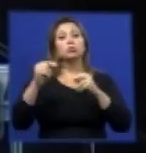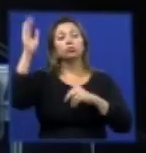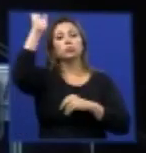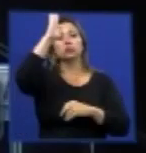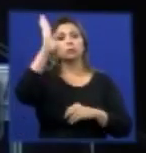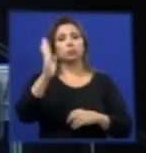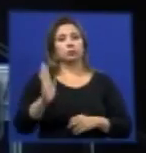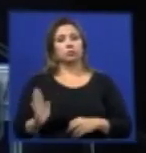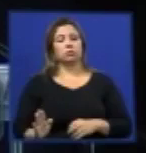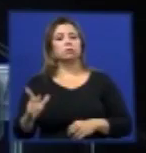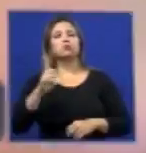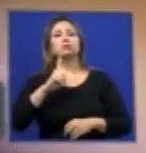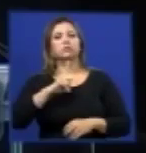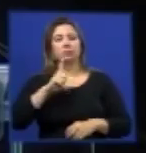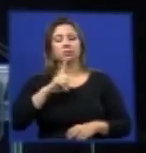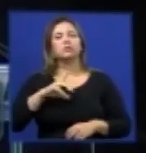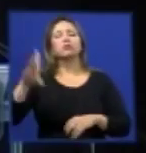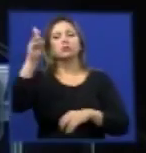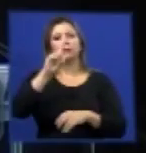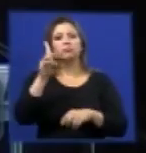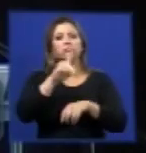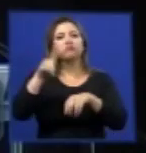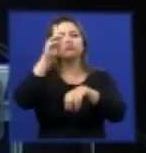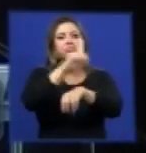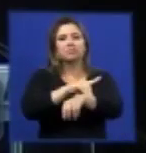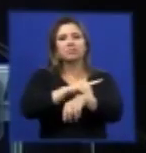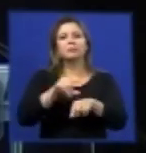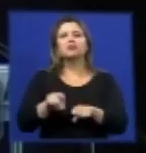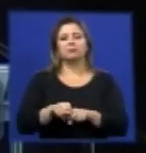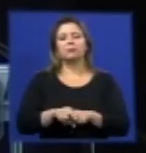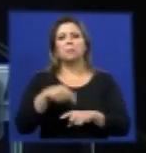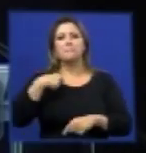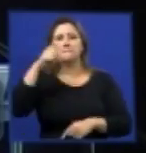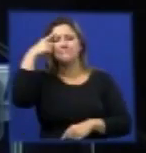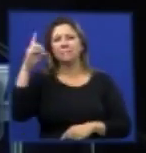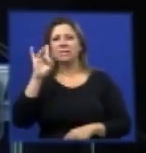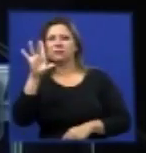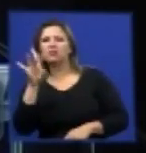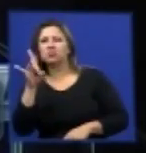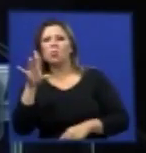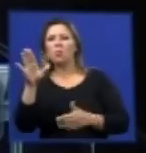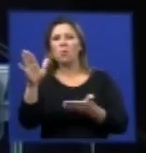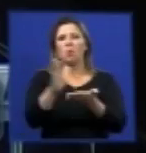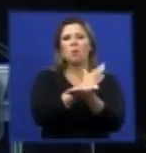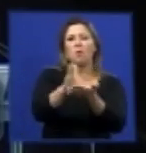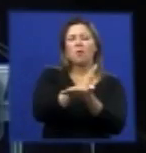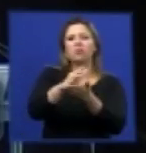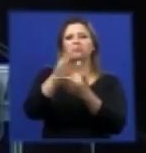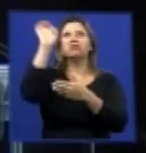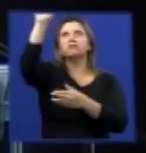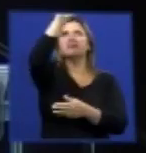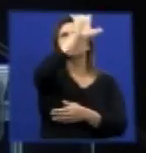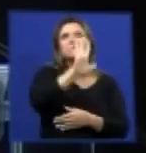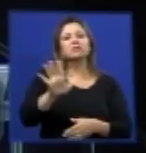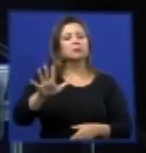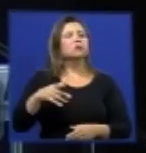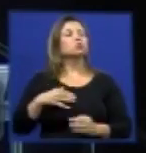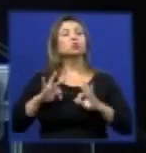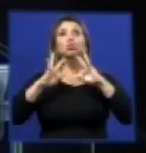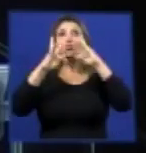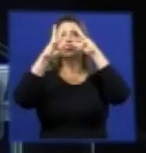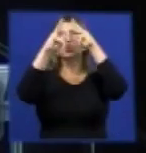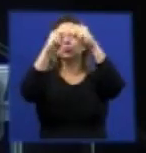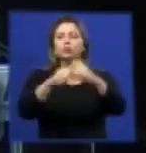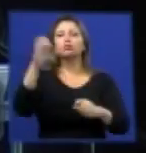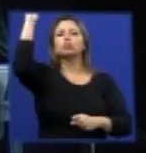nós encontramos o Aedes aegypti não há exceção de norte a sul nós temos focos do mosquito